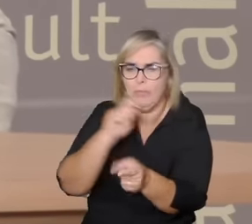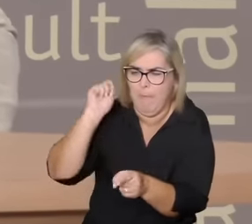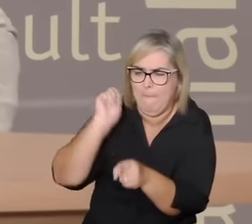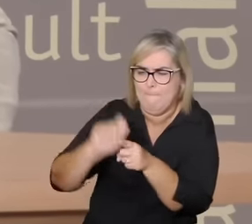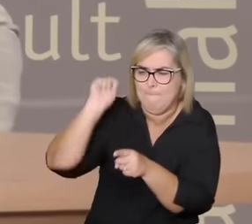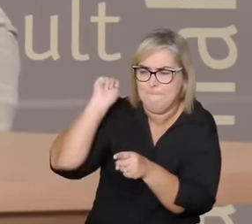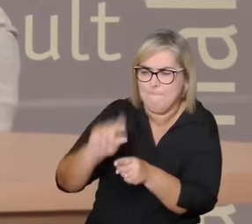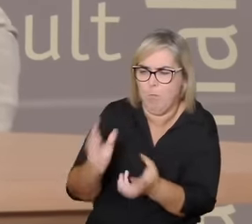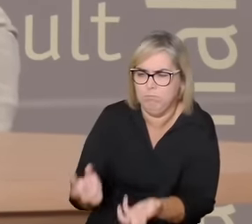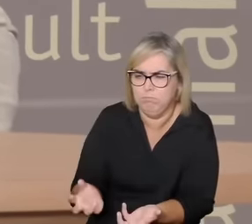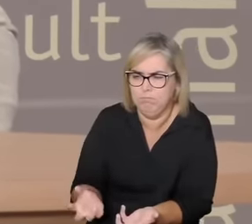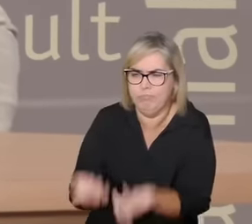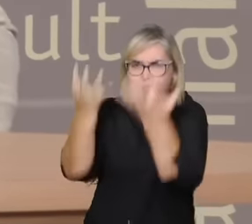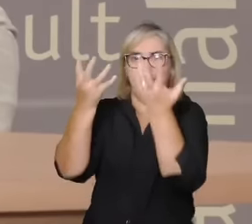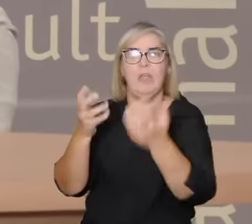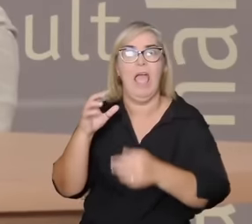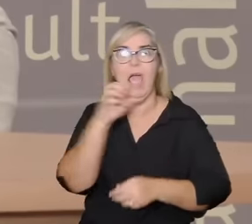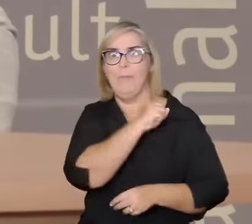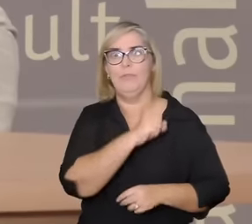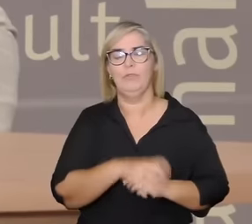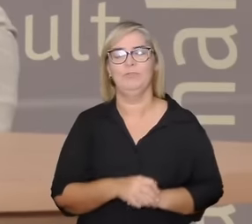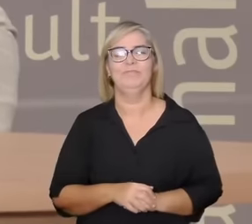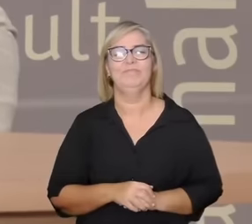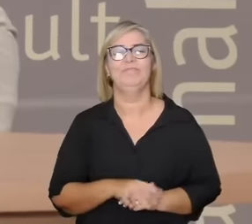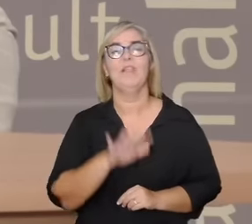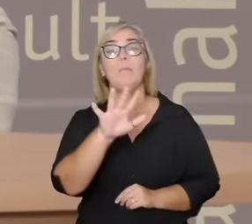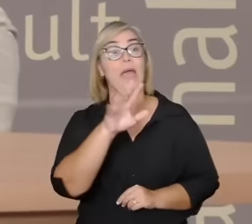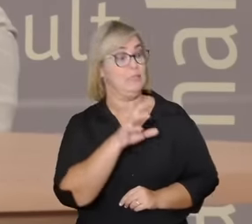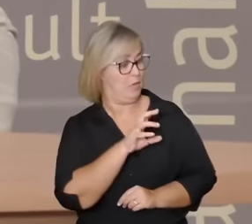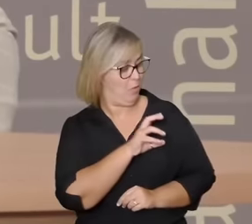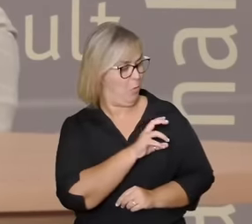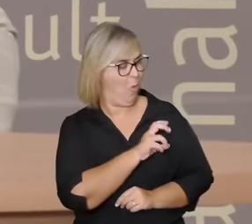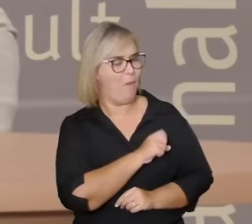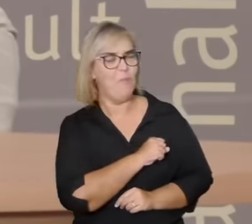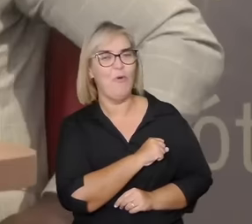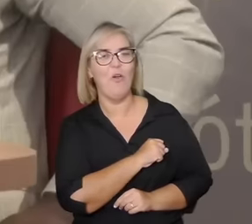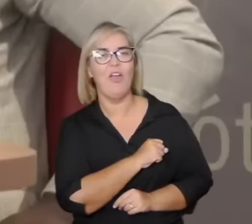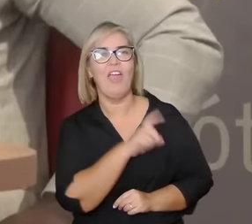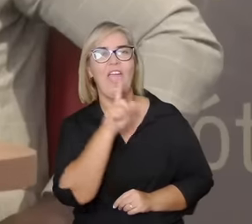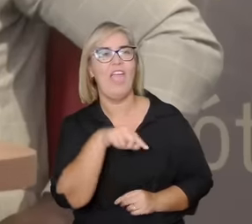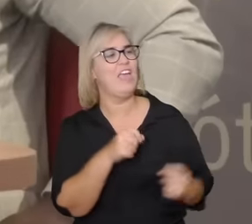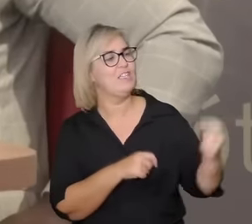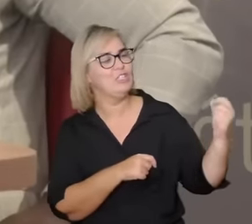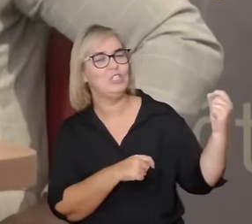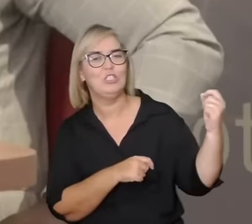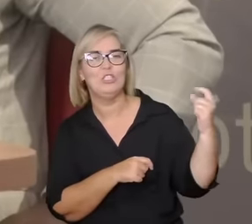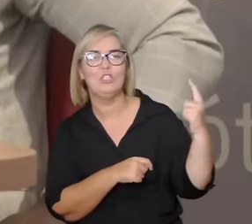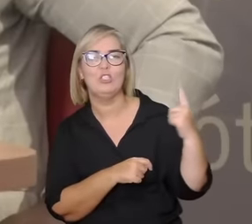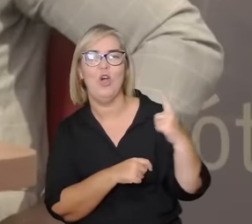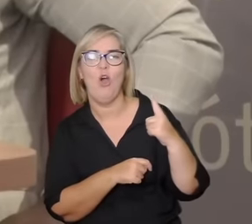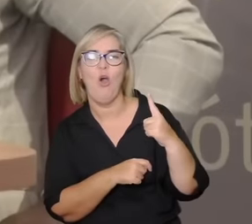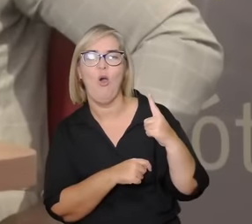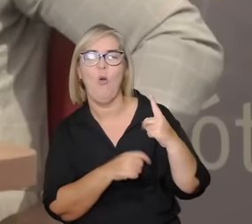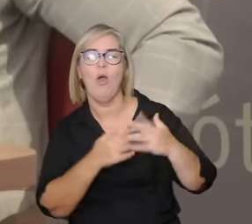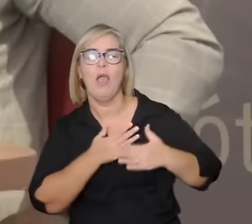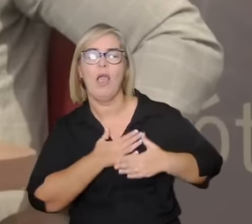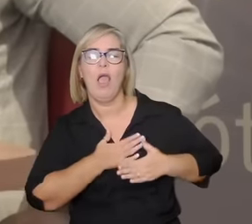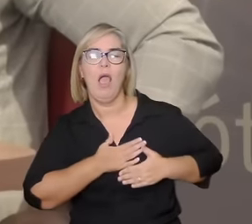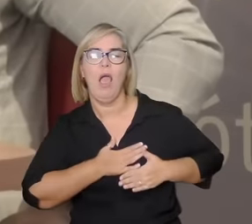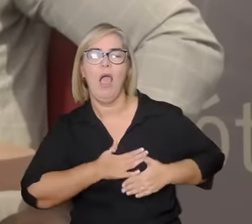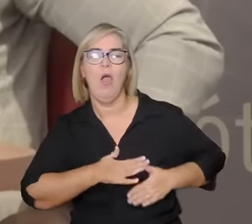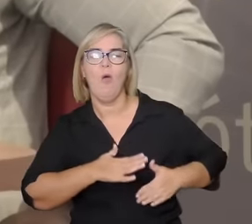incendeia o amor é solar ele tem ele é calmo ele vai